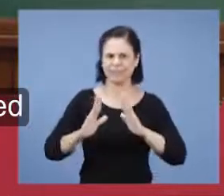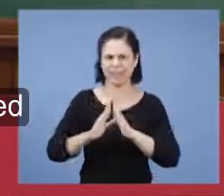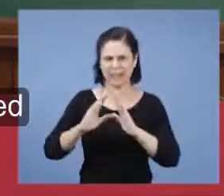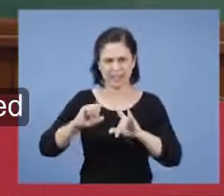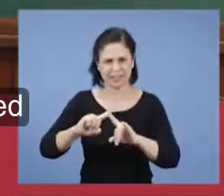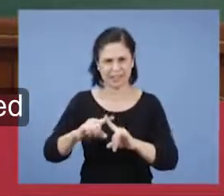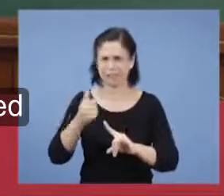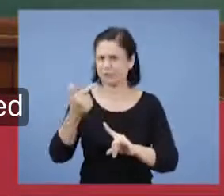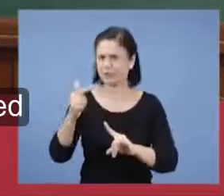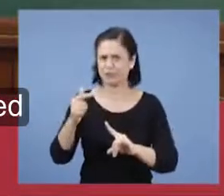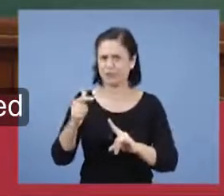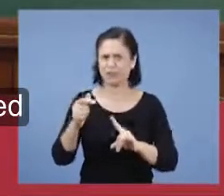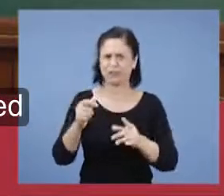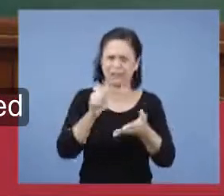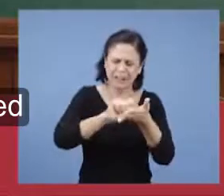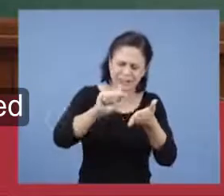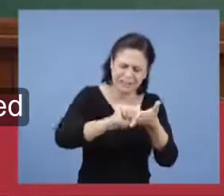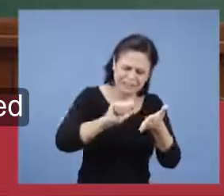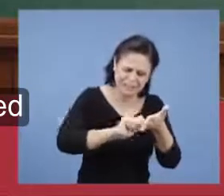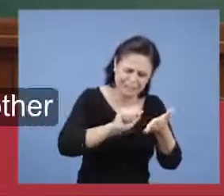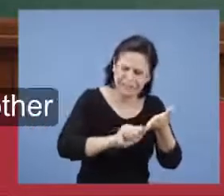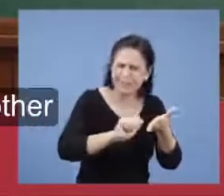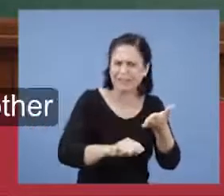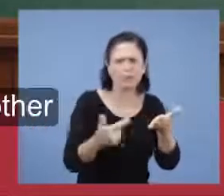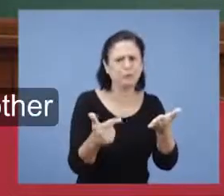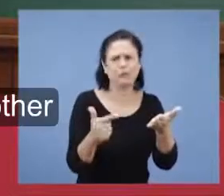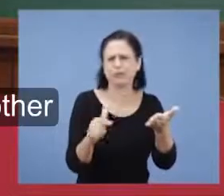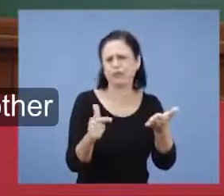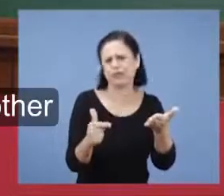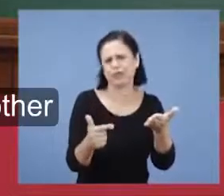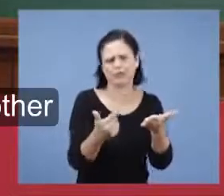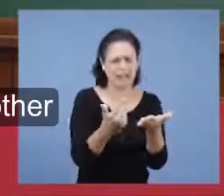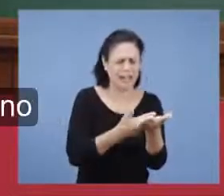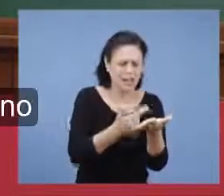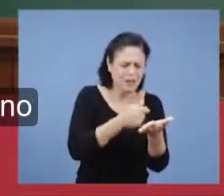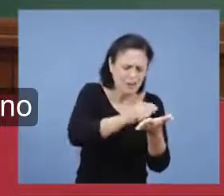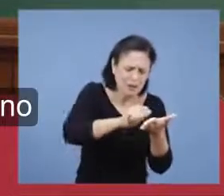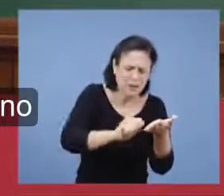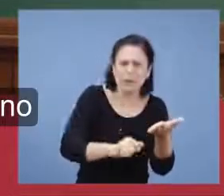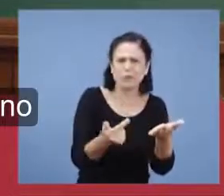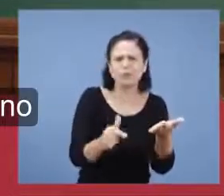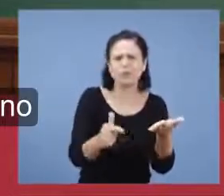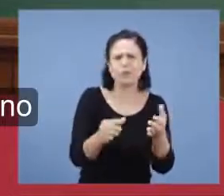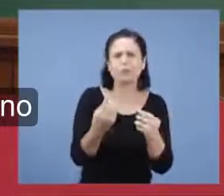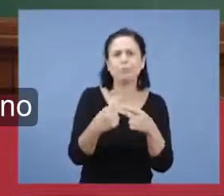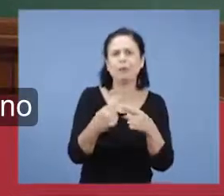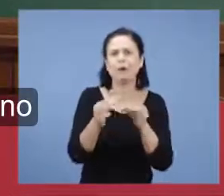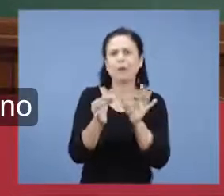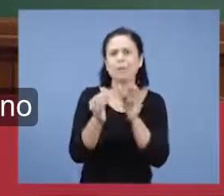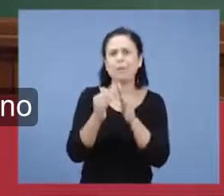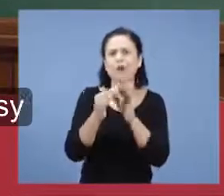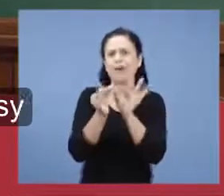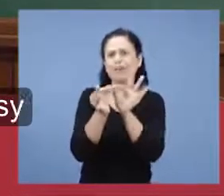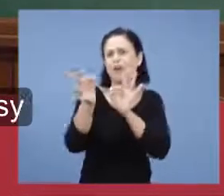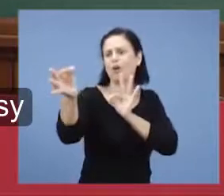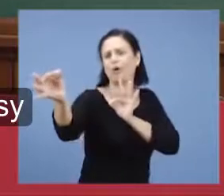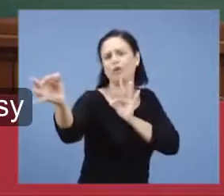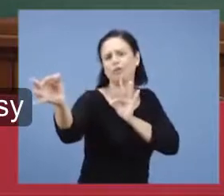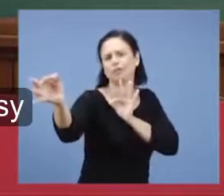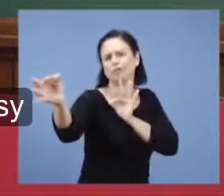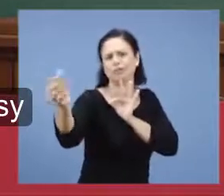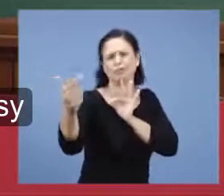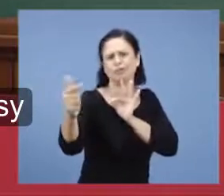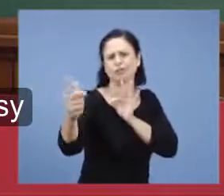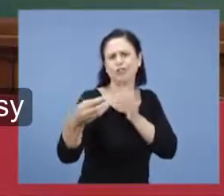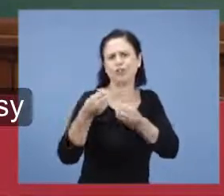subsídios escritos ainda. Existiam cartas, mas passavam de uma igreja para outra. A distância era muito grande. Não existia. O cânon